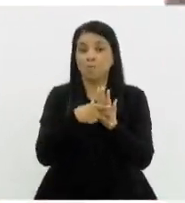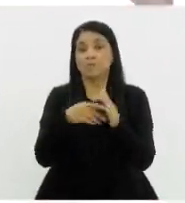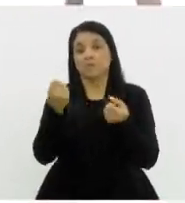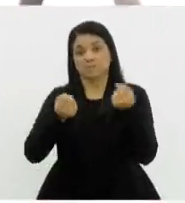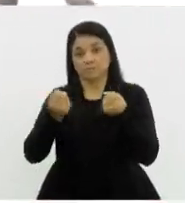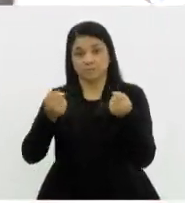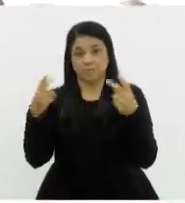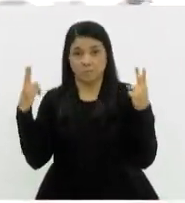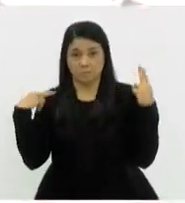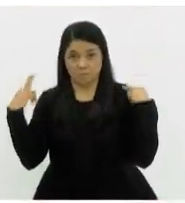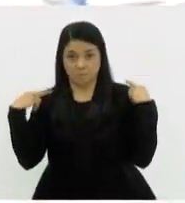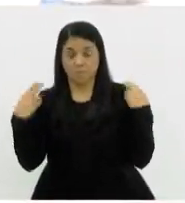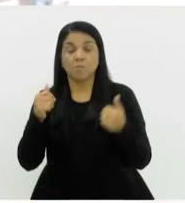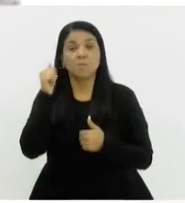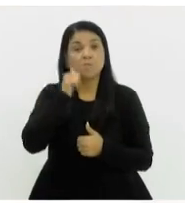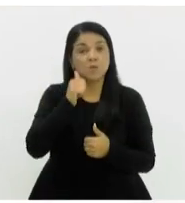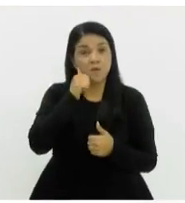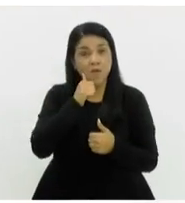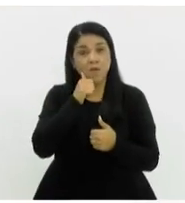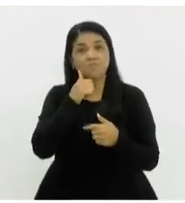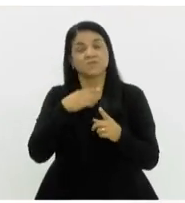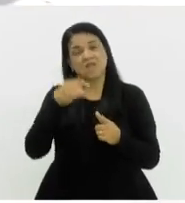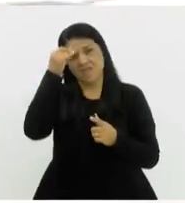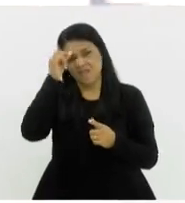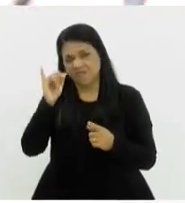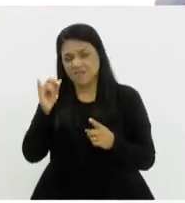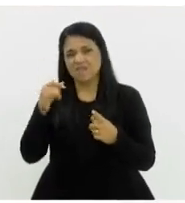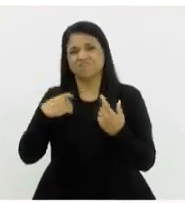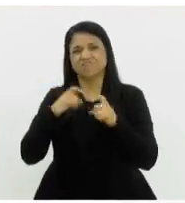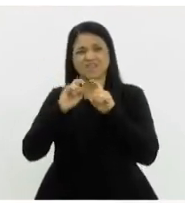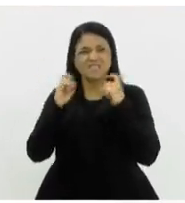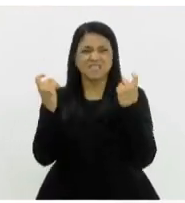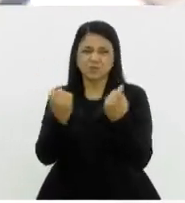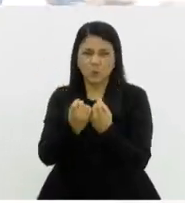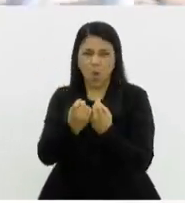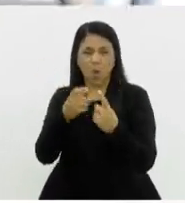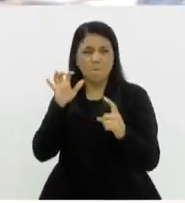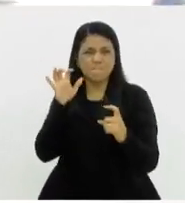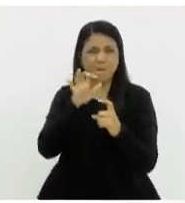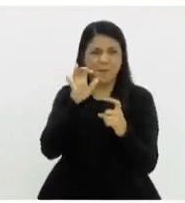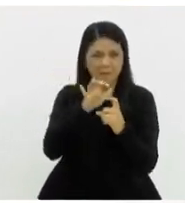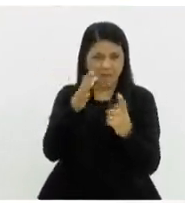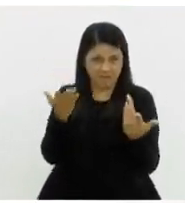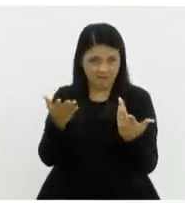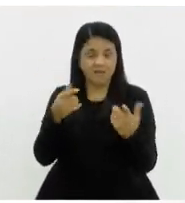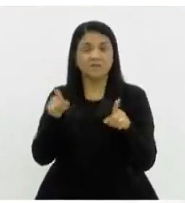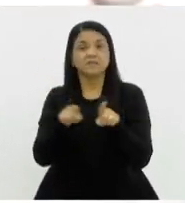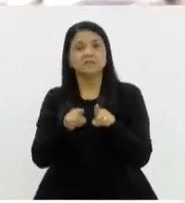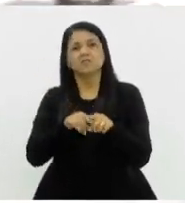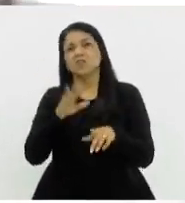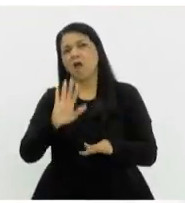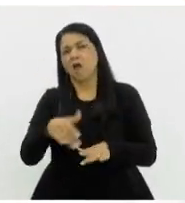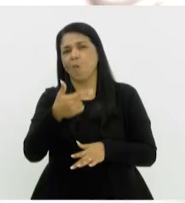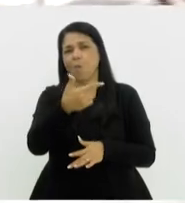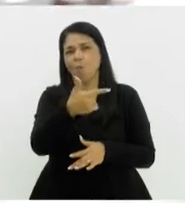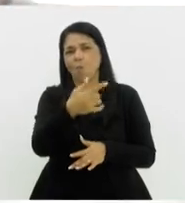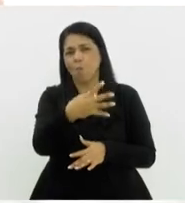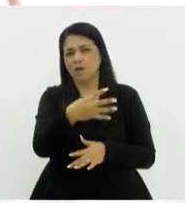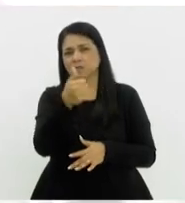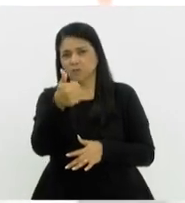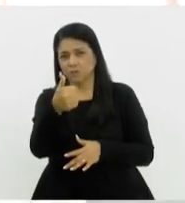incidentes de cunho sexual na plataforma. A gente já obteve aí 41% de redução